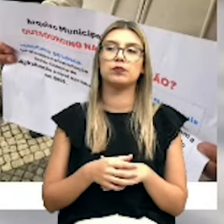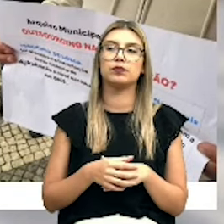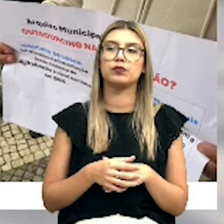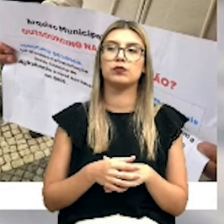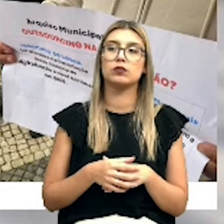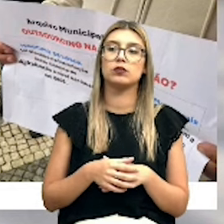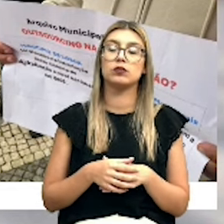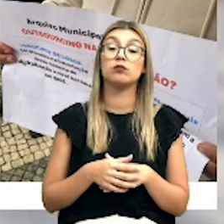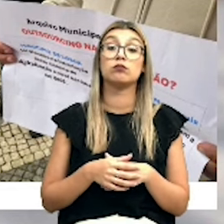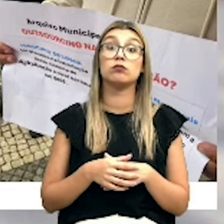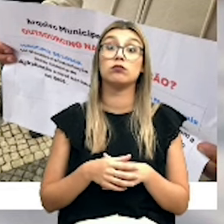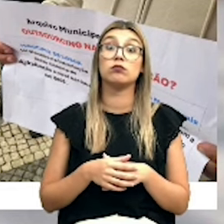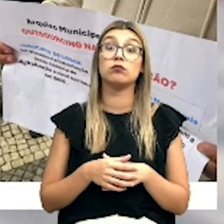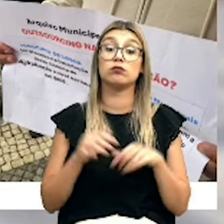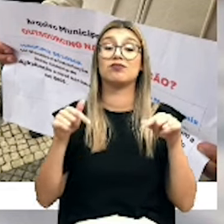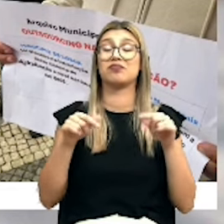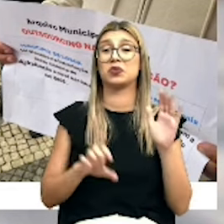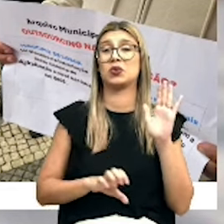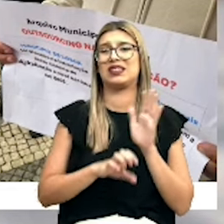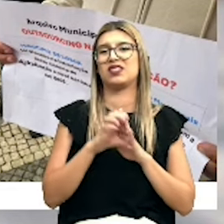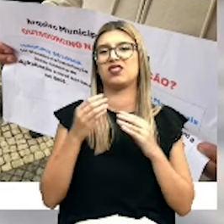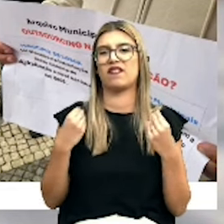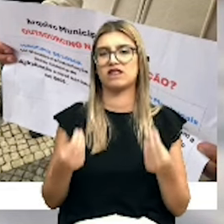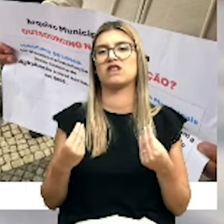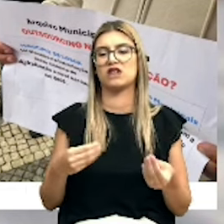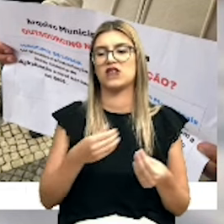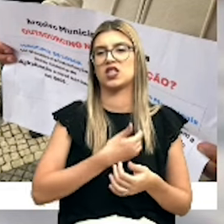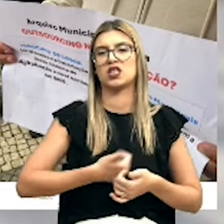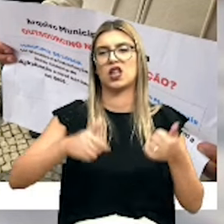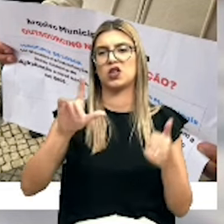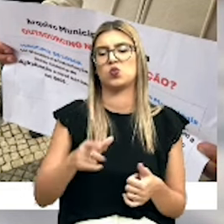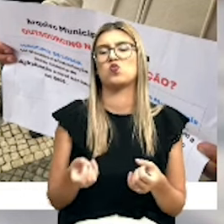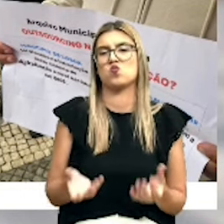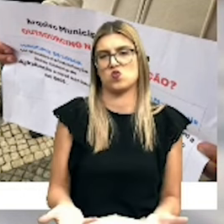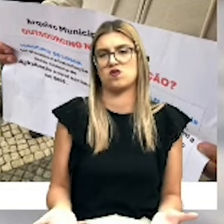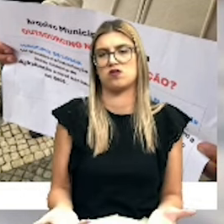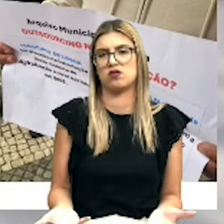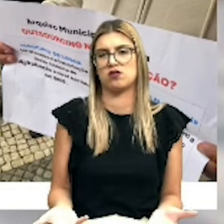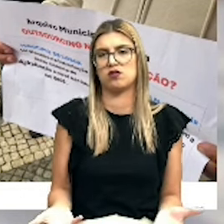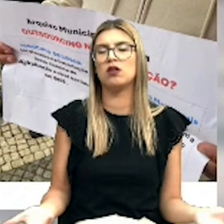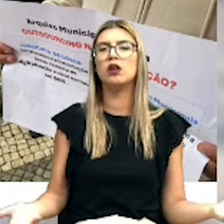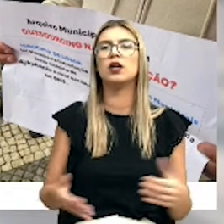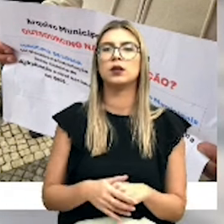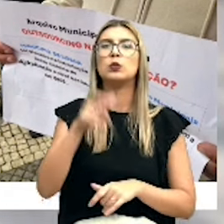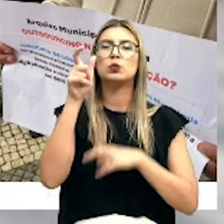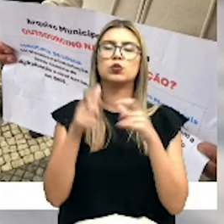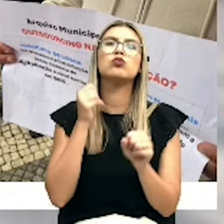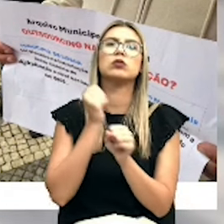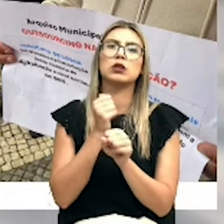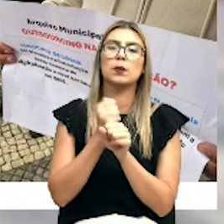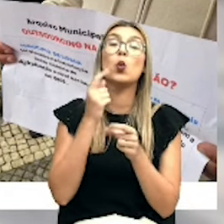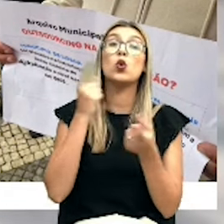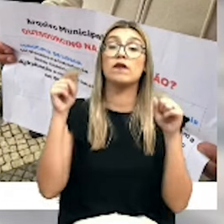as condições lastimáveis em que o Arquivo Municipal de Lisboa se encontra. As reivindicações por parte dos seus trabalhadores voltaram hoje a ser